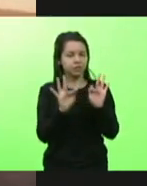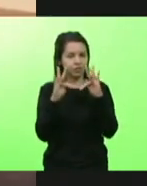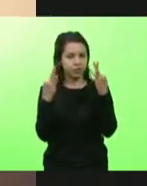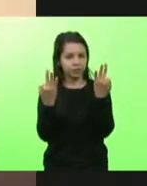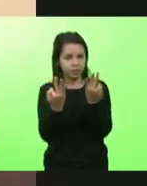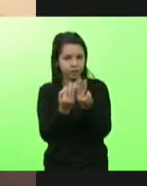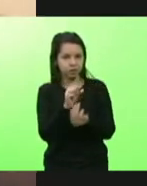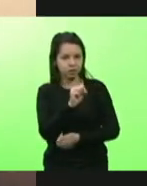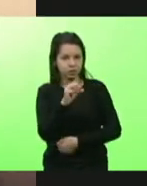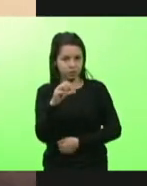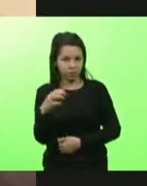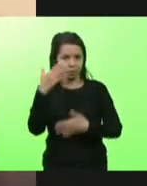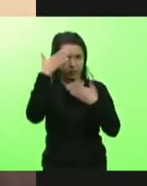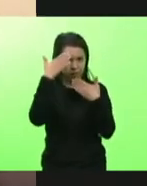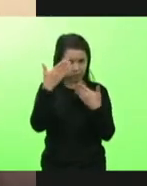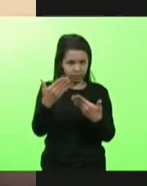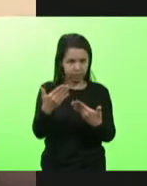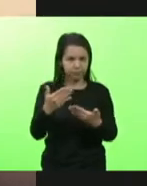Obrigado, seu presidente.